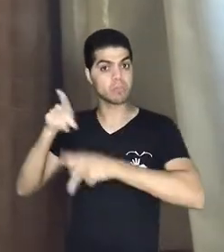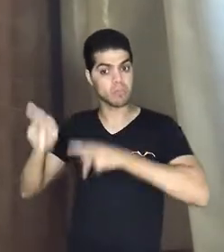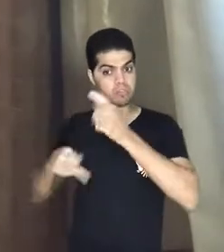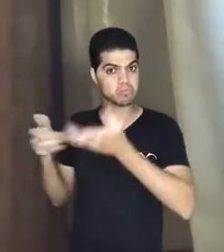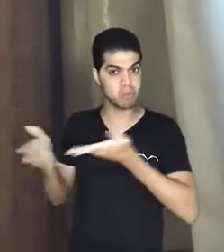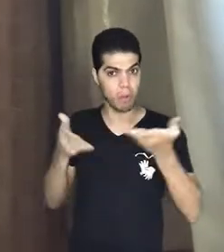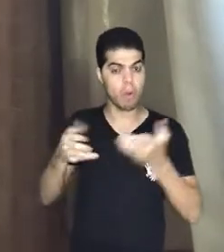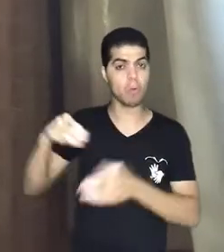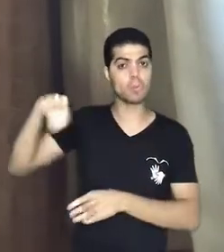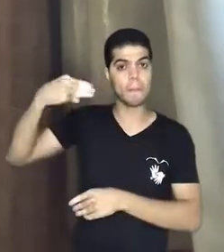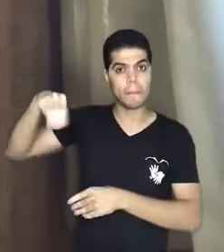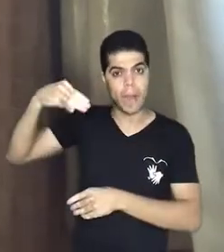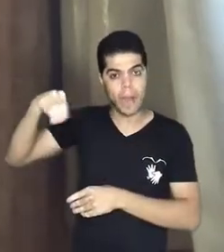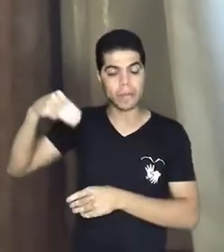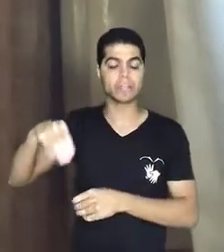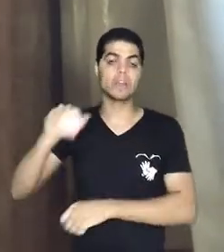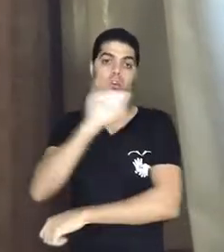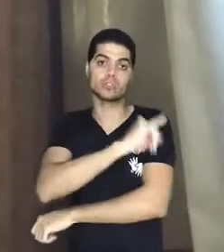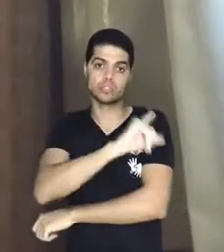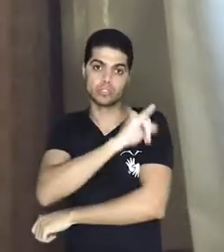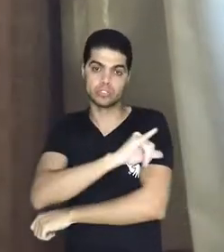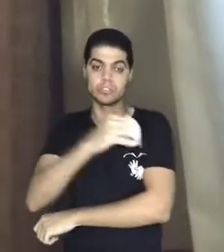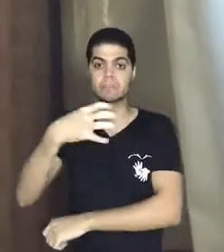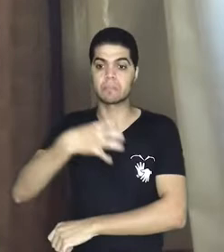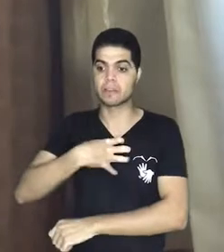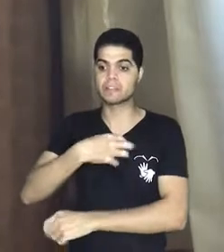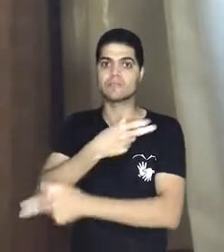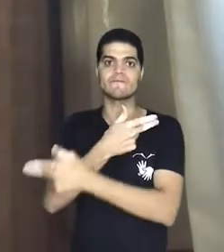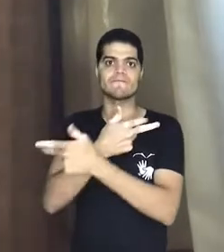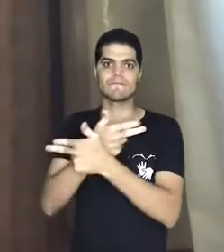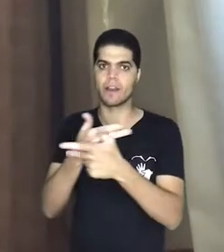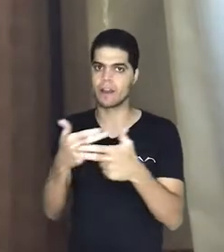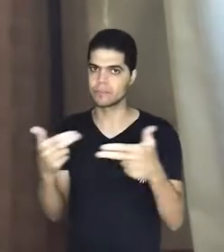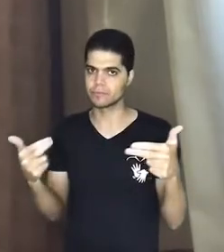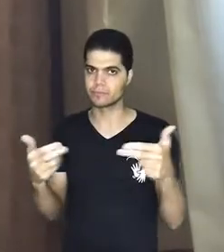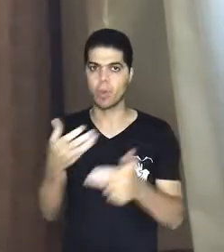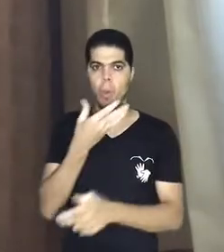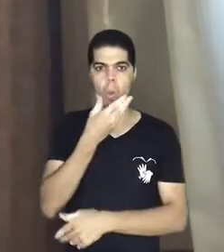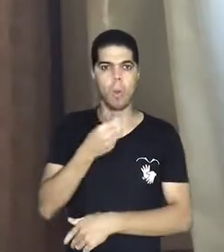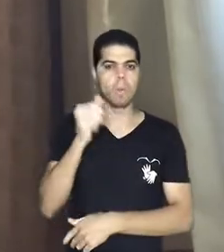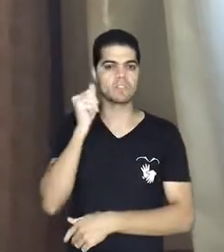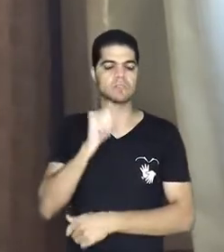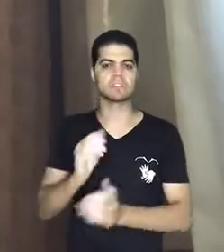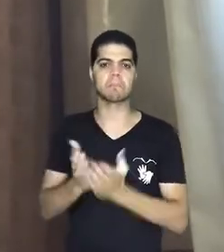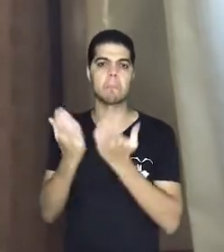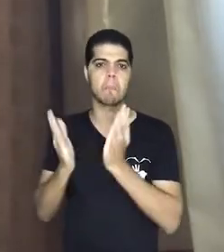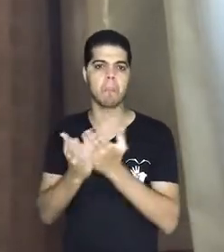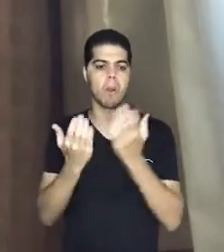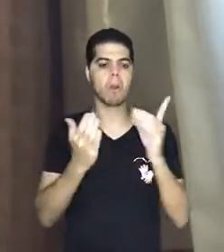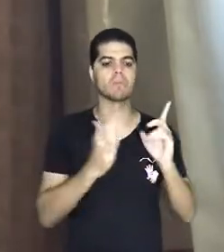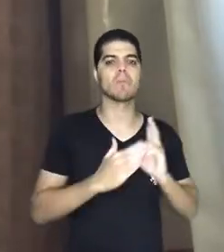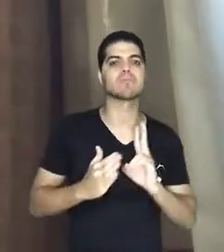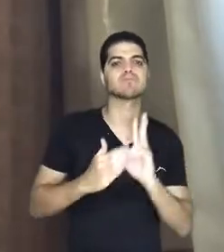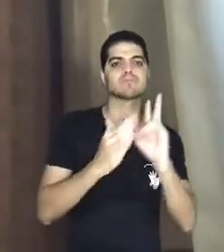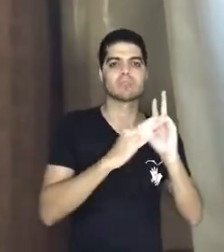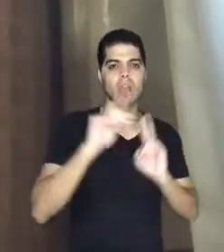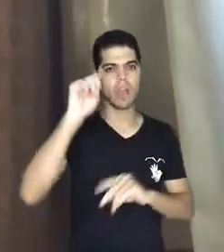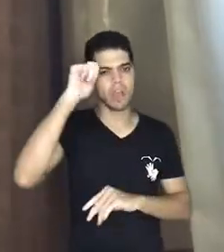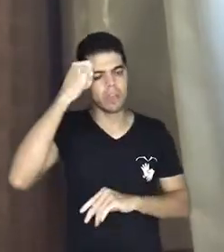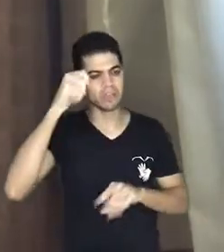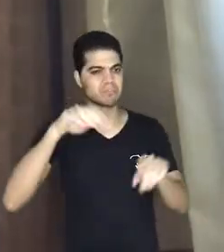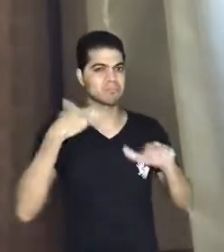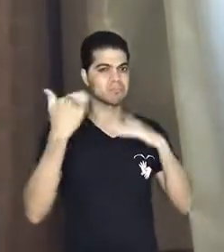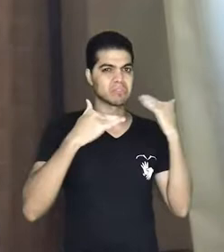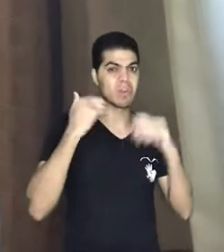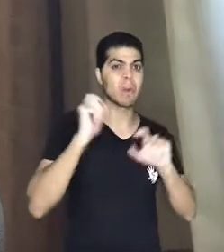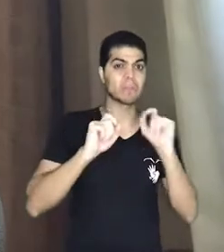no Maranhão, no Rio de Janeiro, na Bahia e em outras províncias. Homens e mulheres pobres, negros, indígenas e mestiços morreram